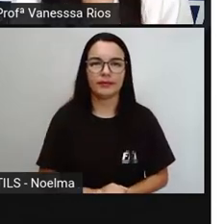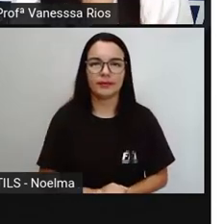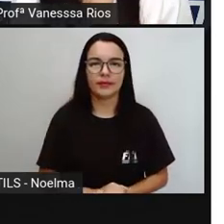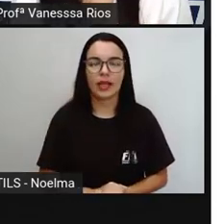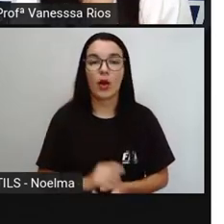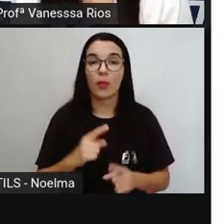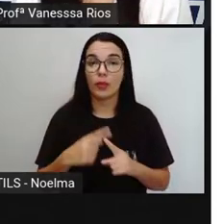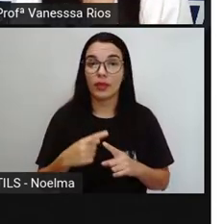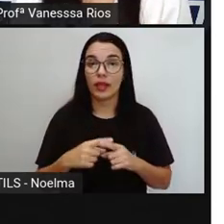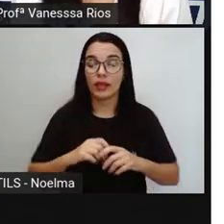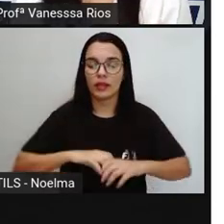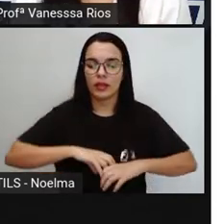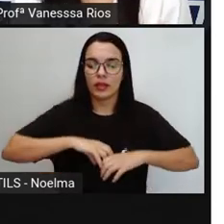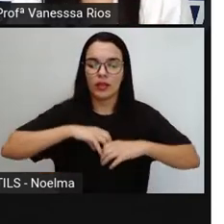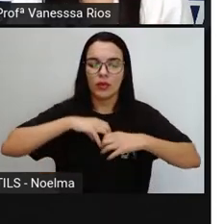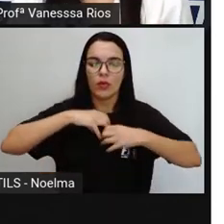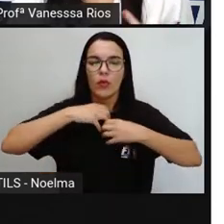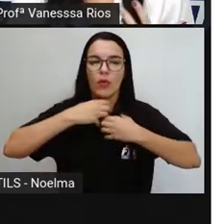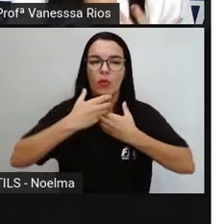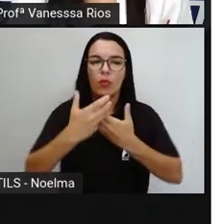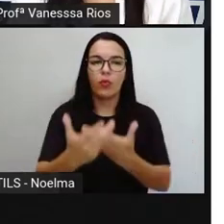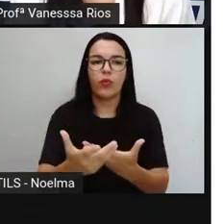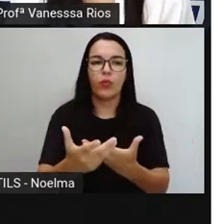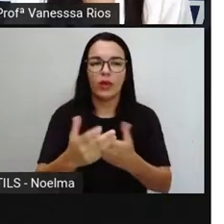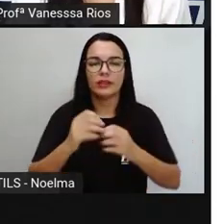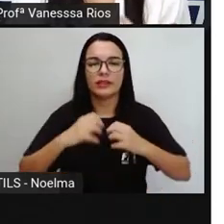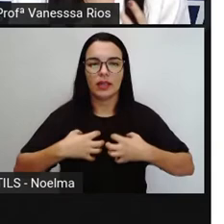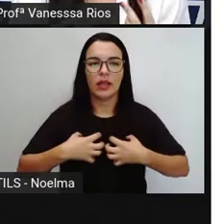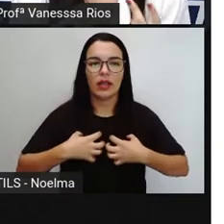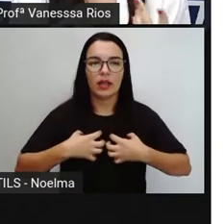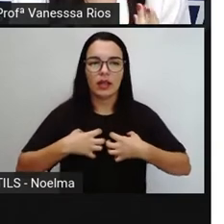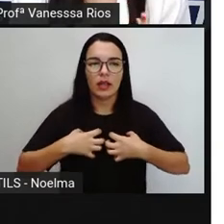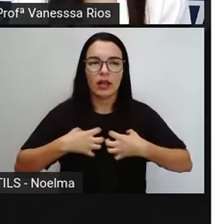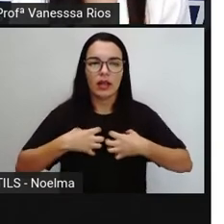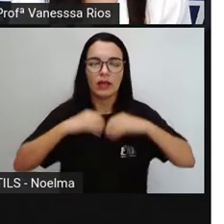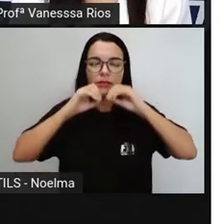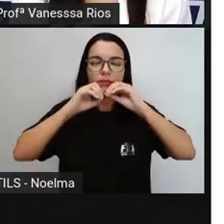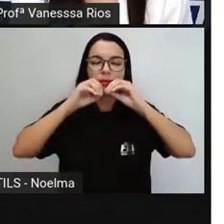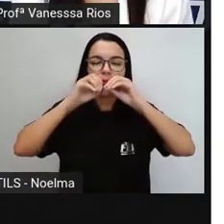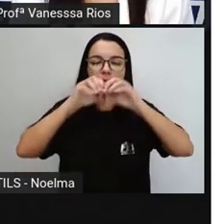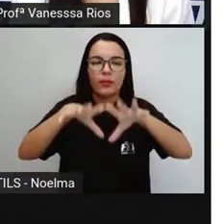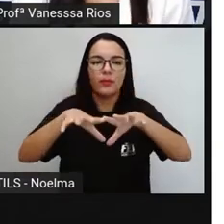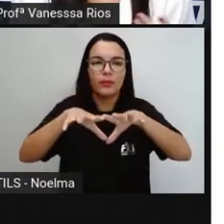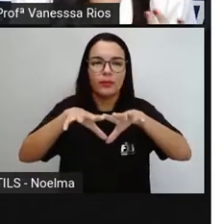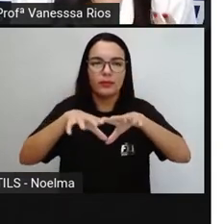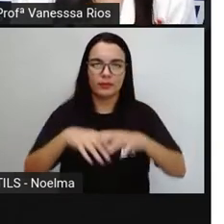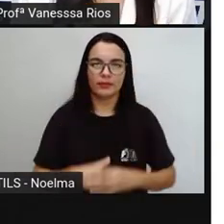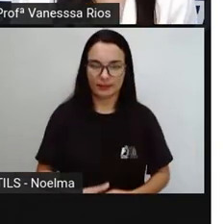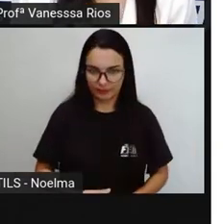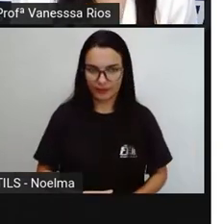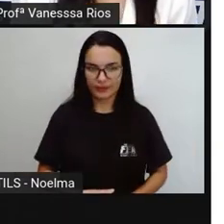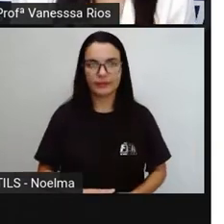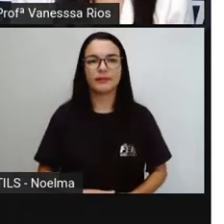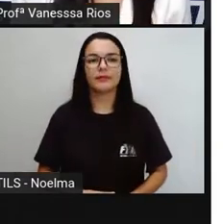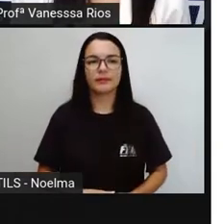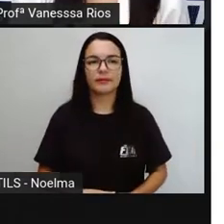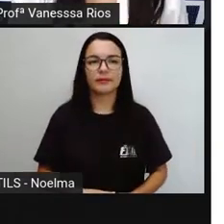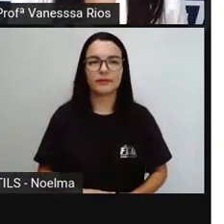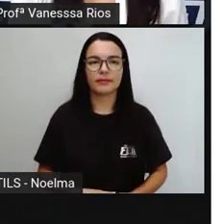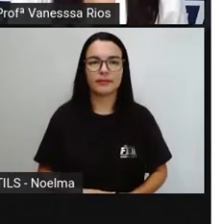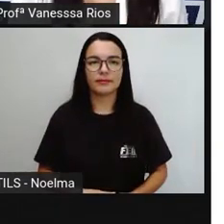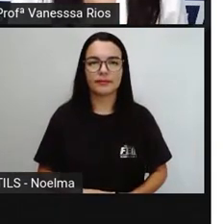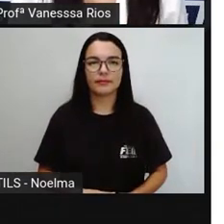expirado por nossos pulmões. Expirado quer dizer que foi colocado para o exterior. Foi colocado para fora.